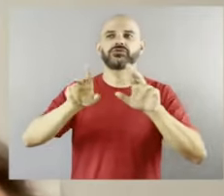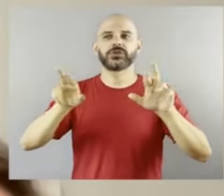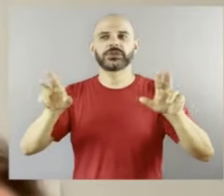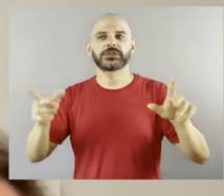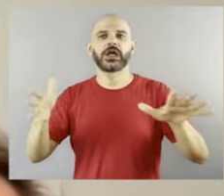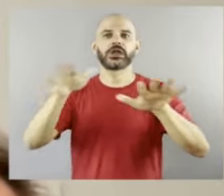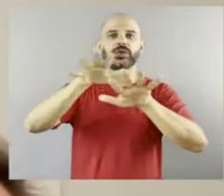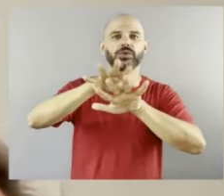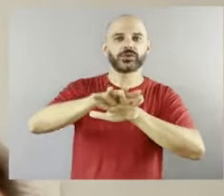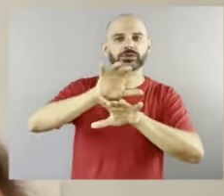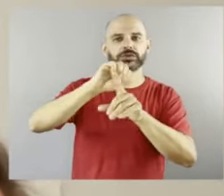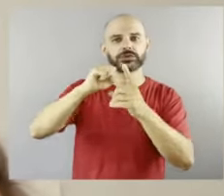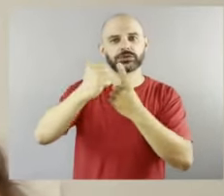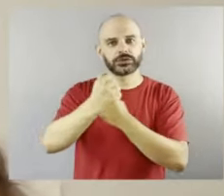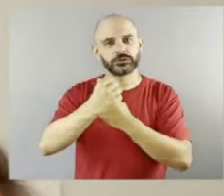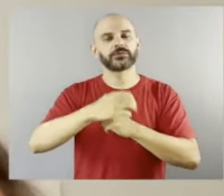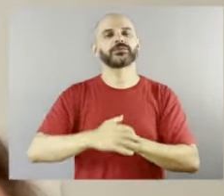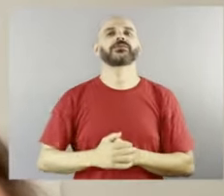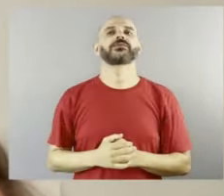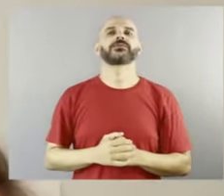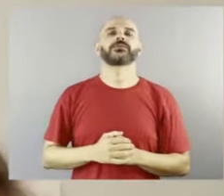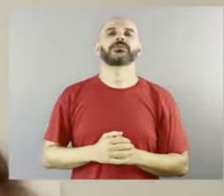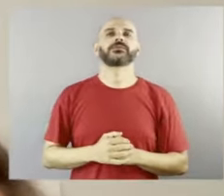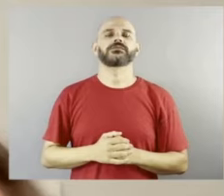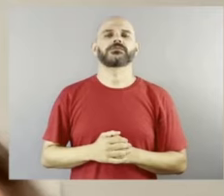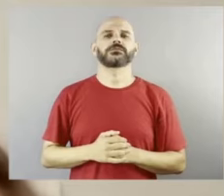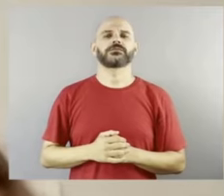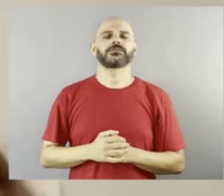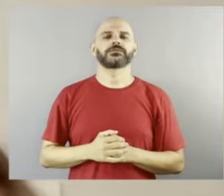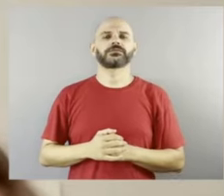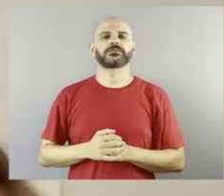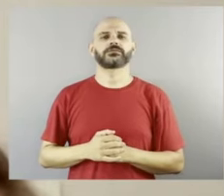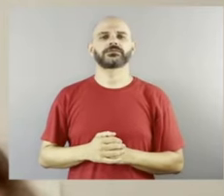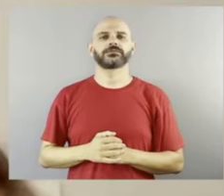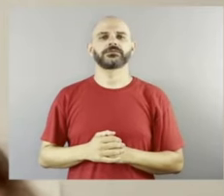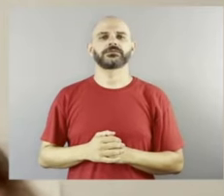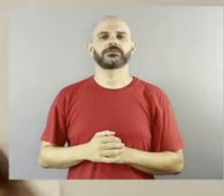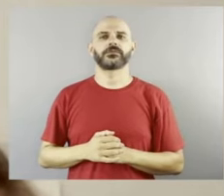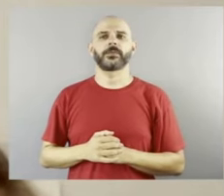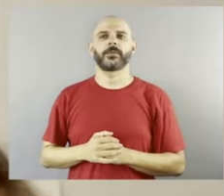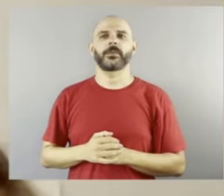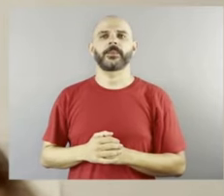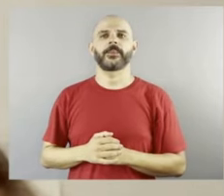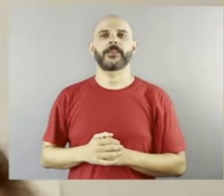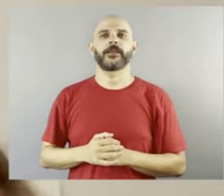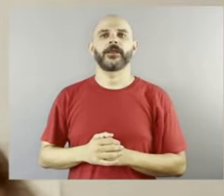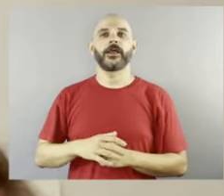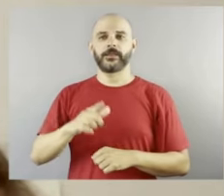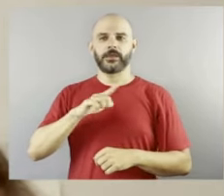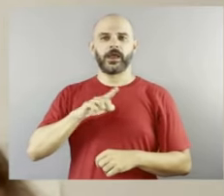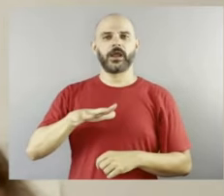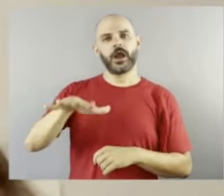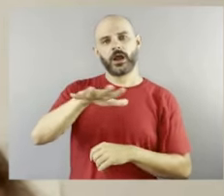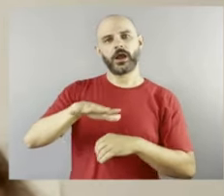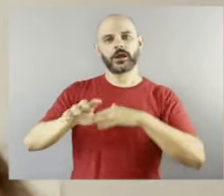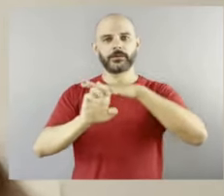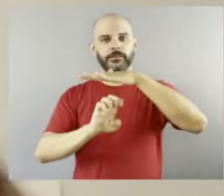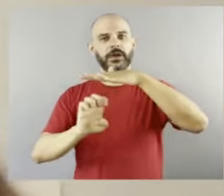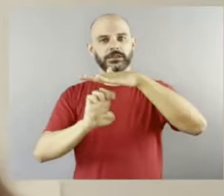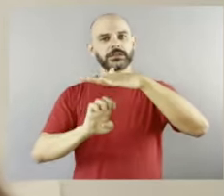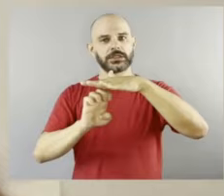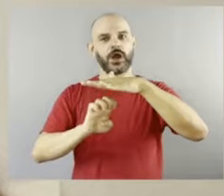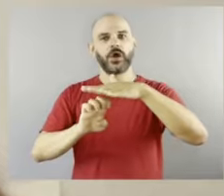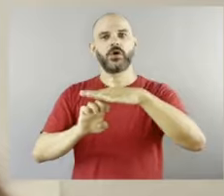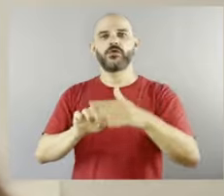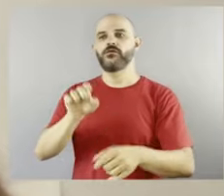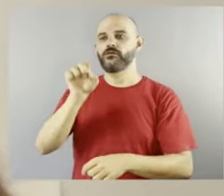social. Mas isso já dentro da, assim, empresarial, porque hoje, você e